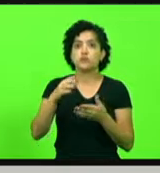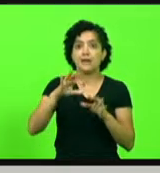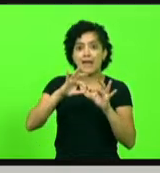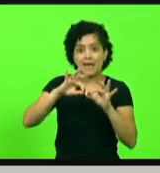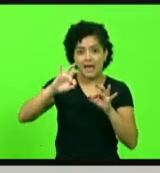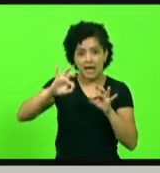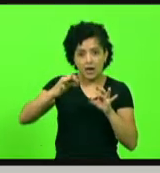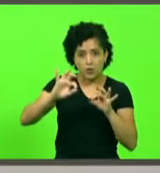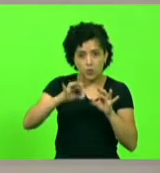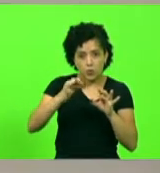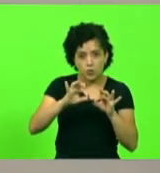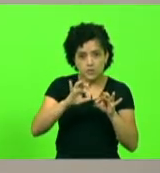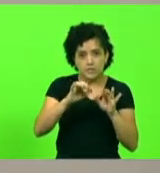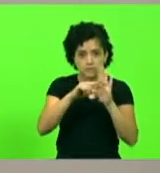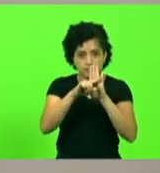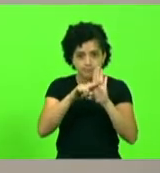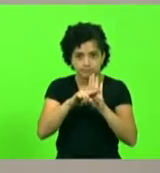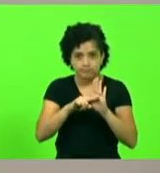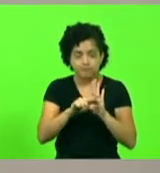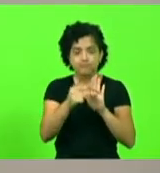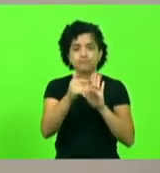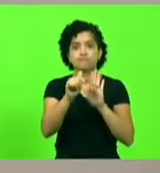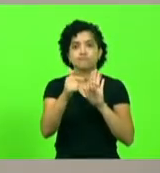biopsia. Presidente,